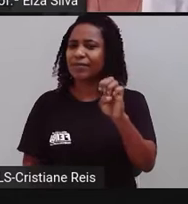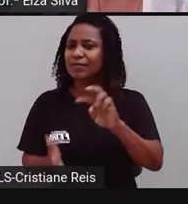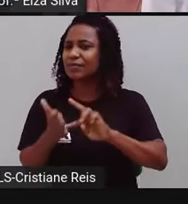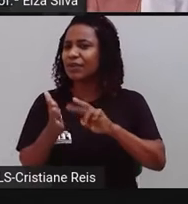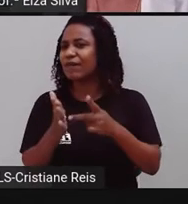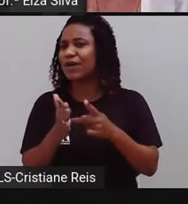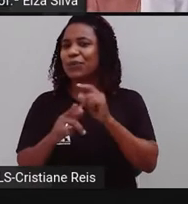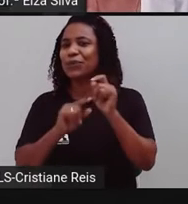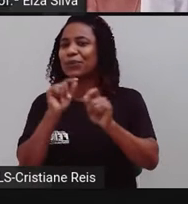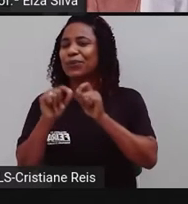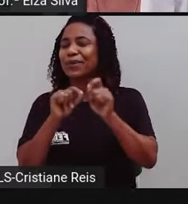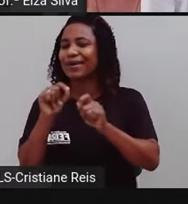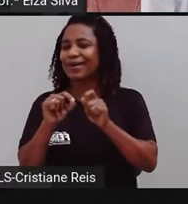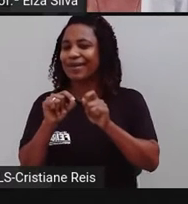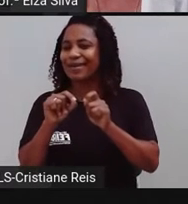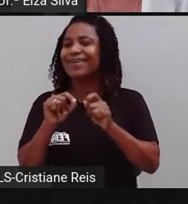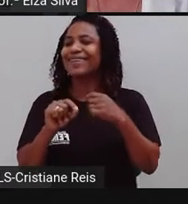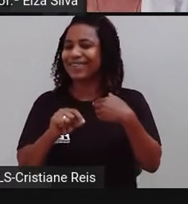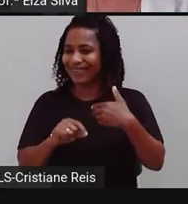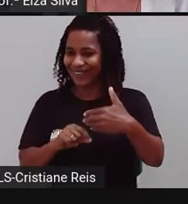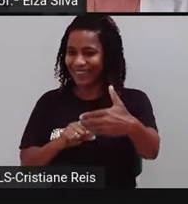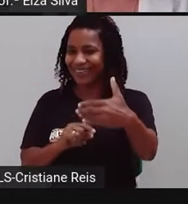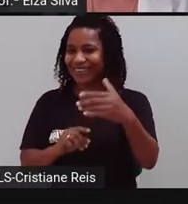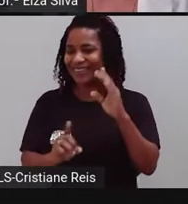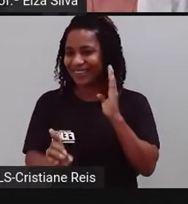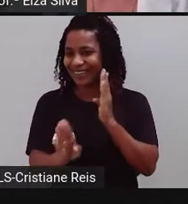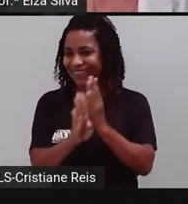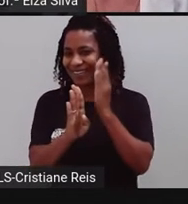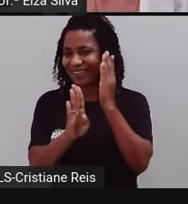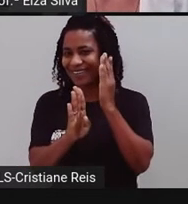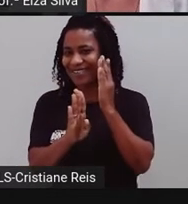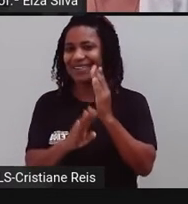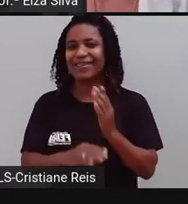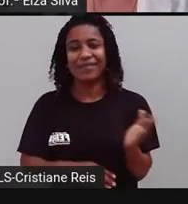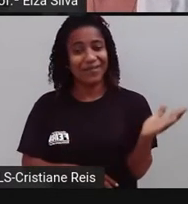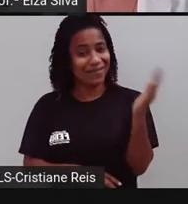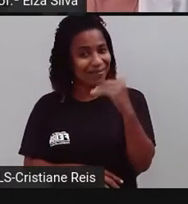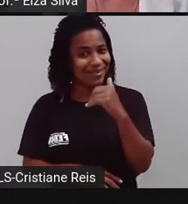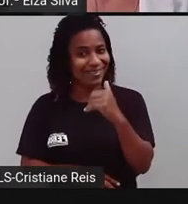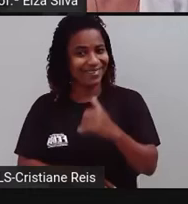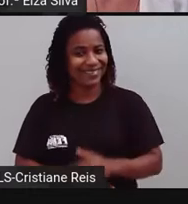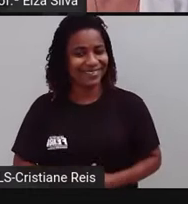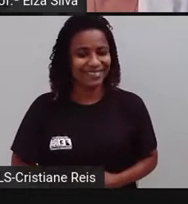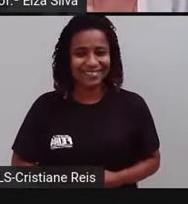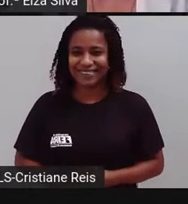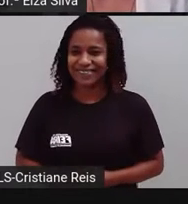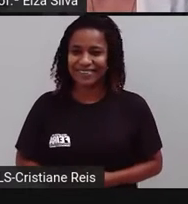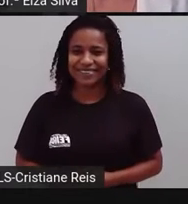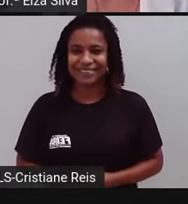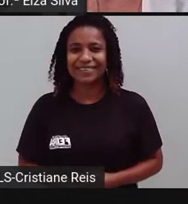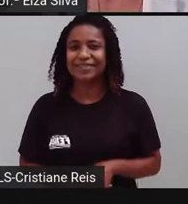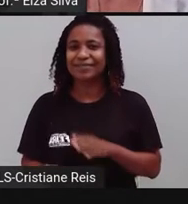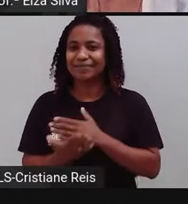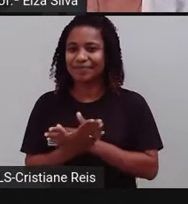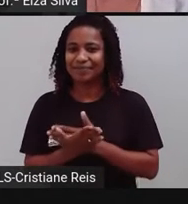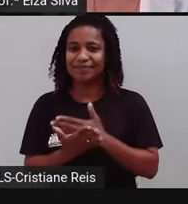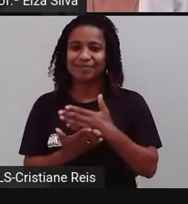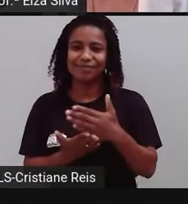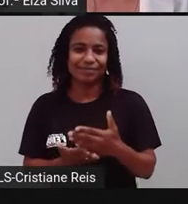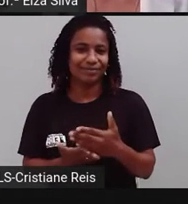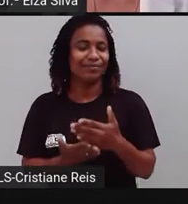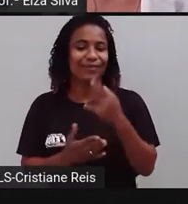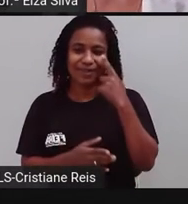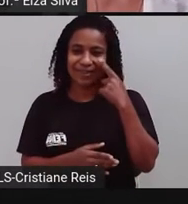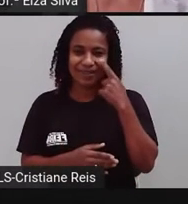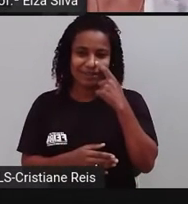descobrir juntos durante a aula. Ok? So, let's go. Vamos lá. Para começar, vamos